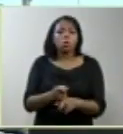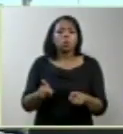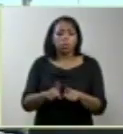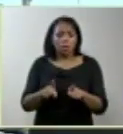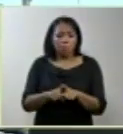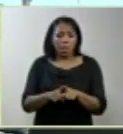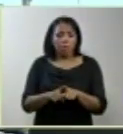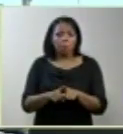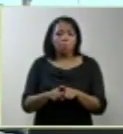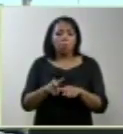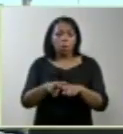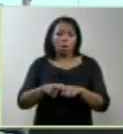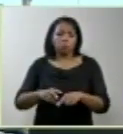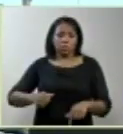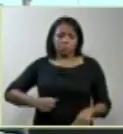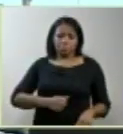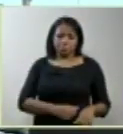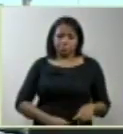computadorizada.